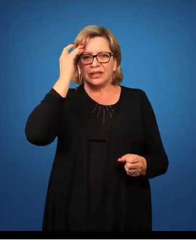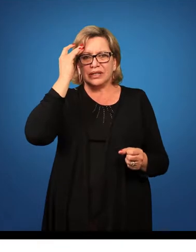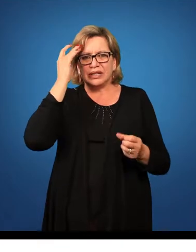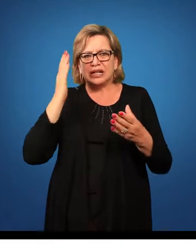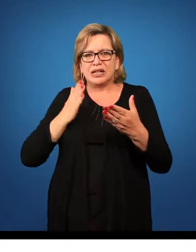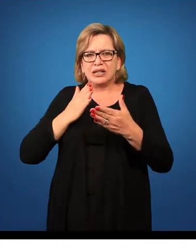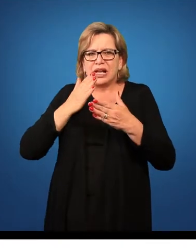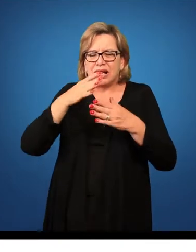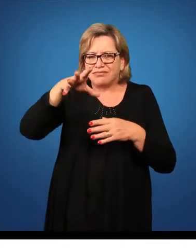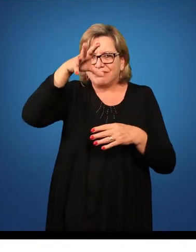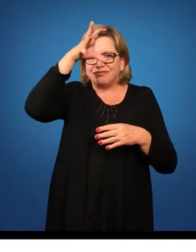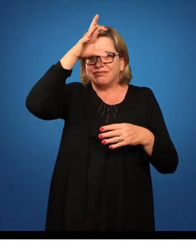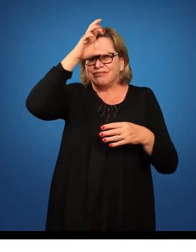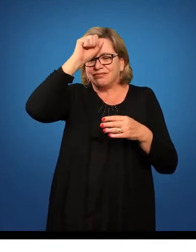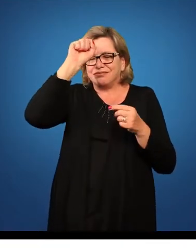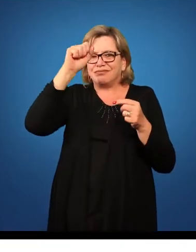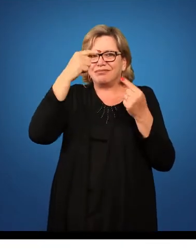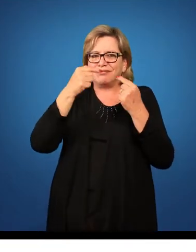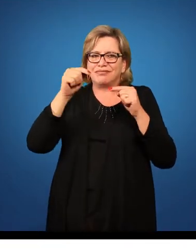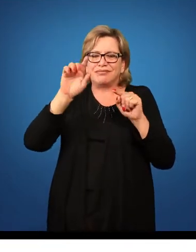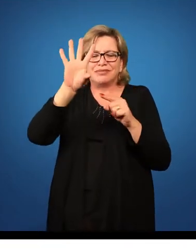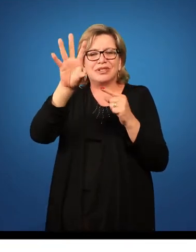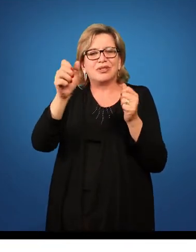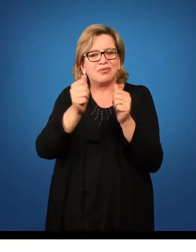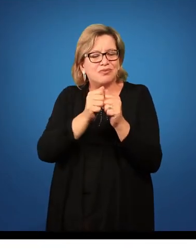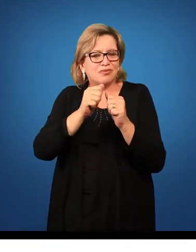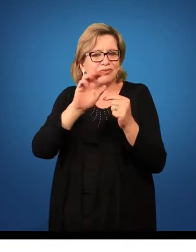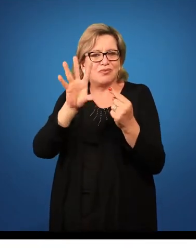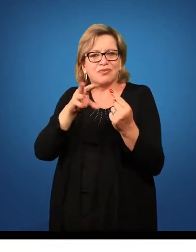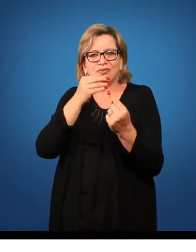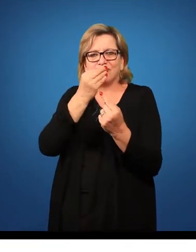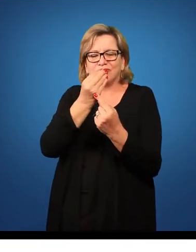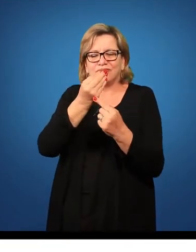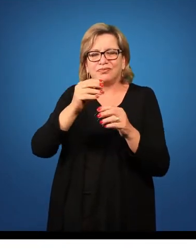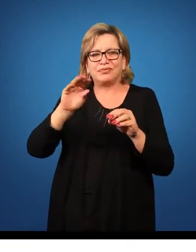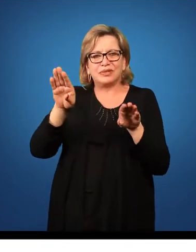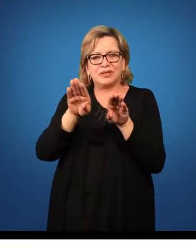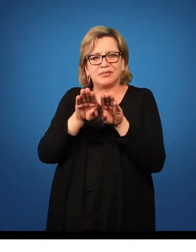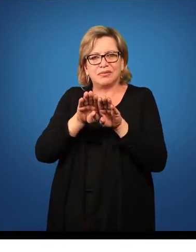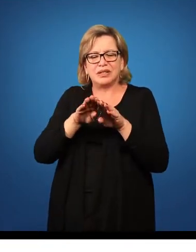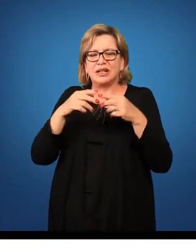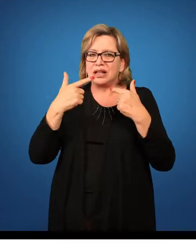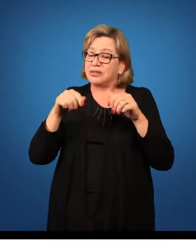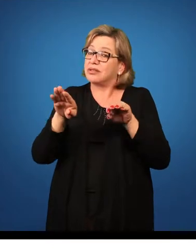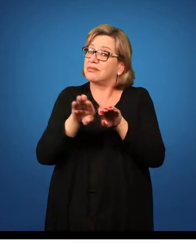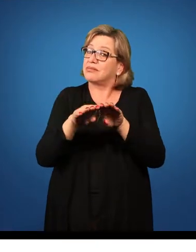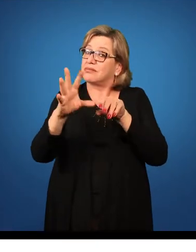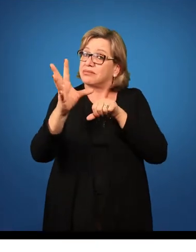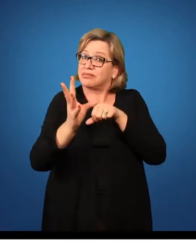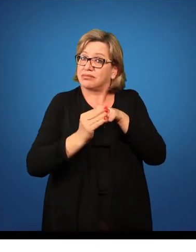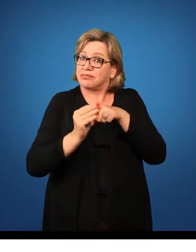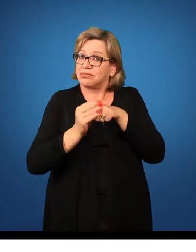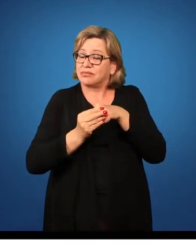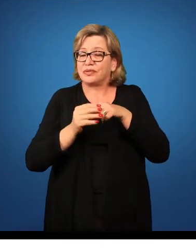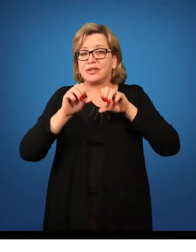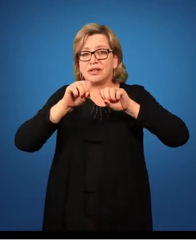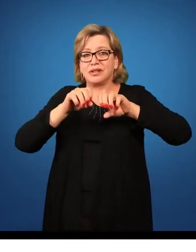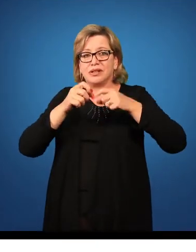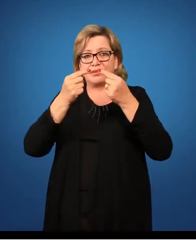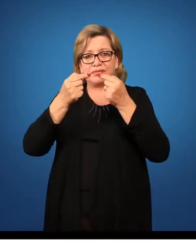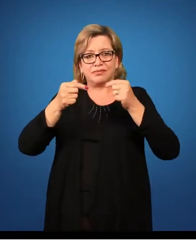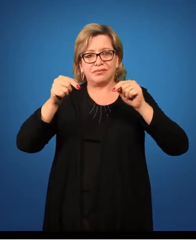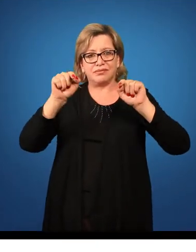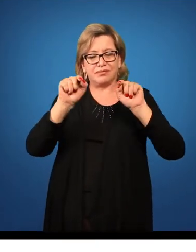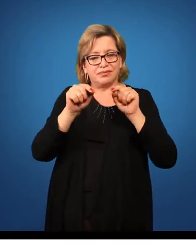acesso à música enquanto arte, como linguagem e também como conhecimento. A educação musical, assim como a